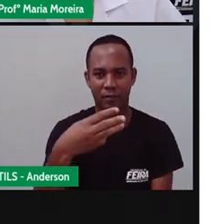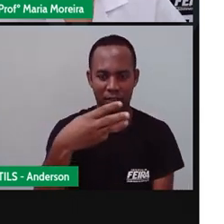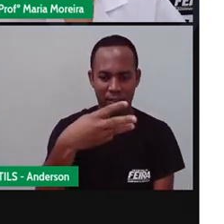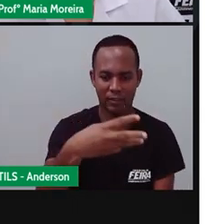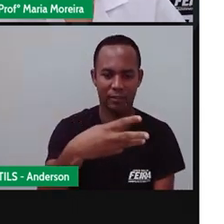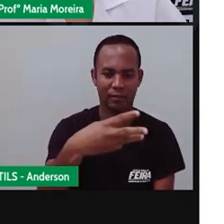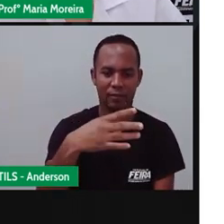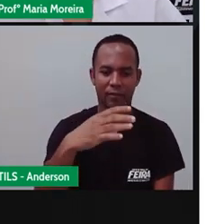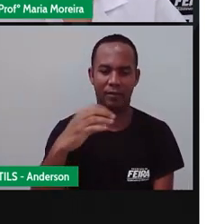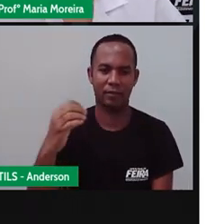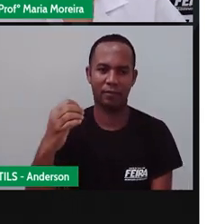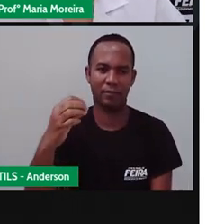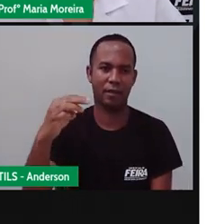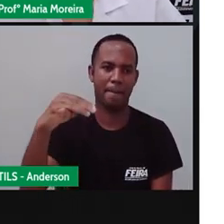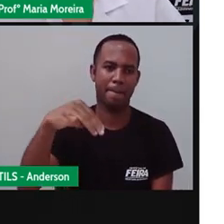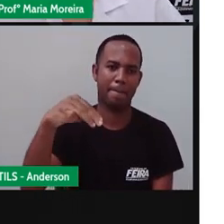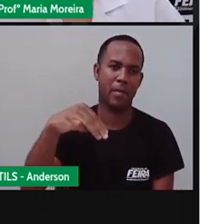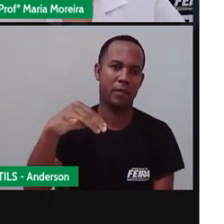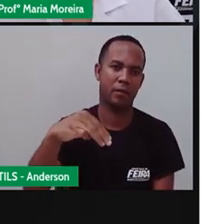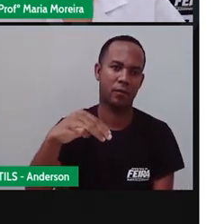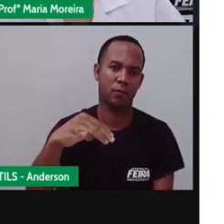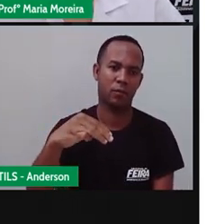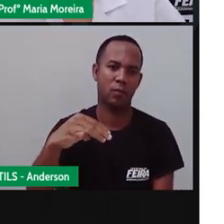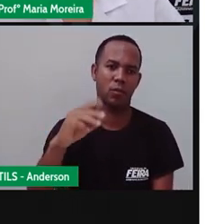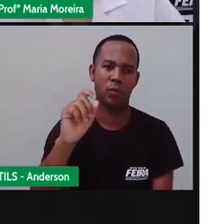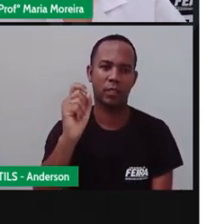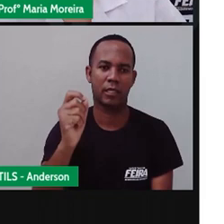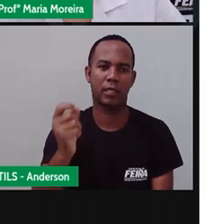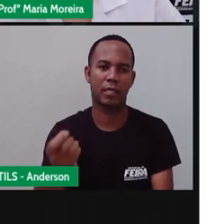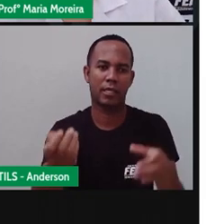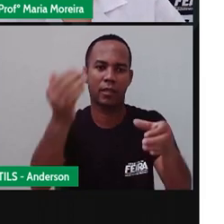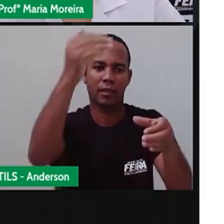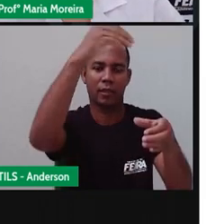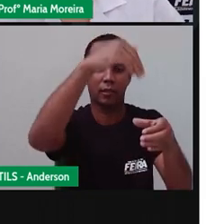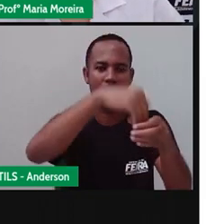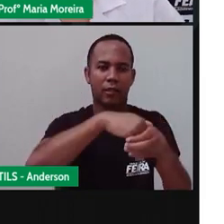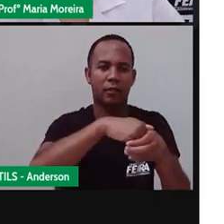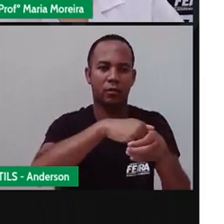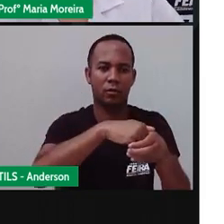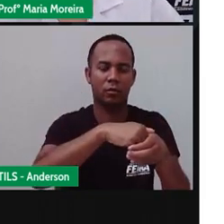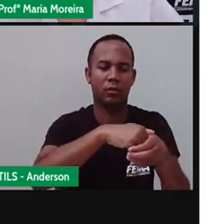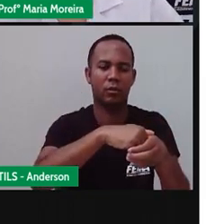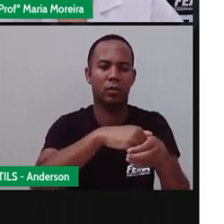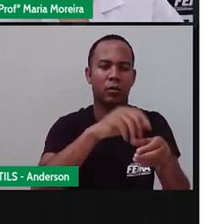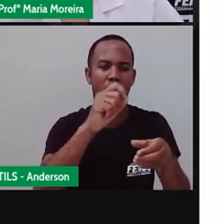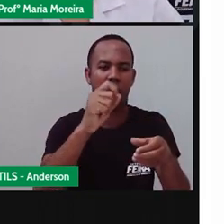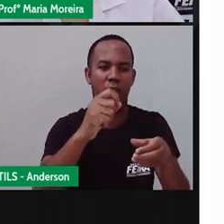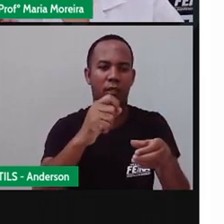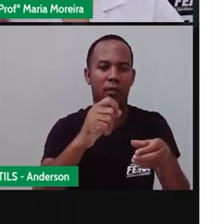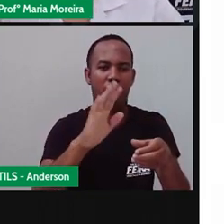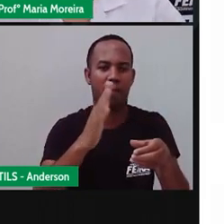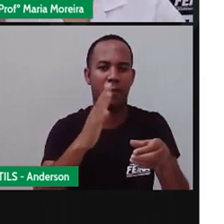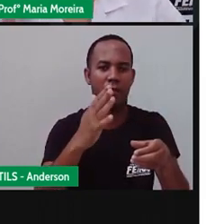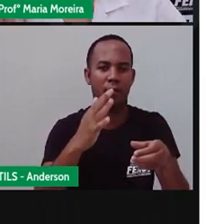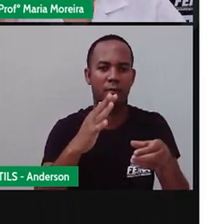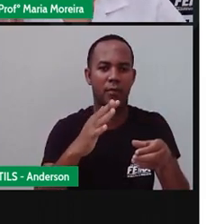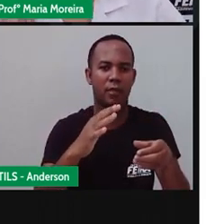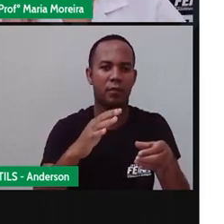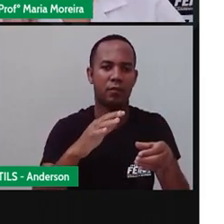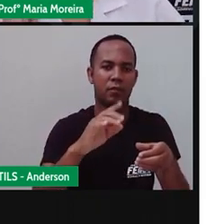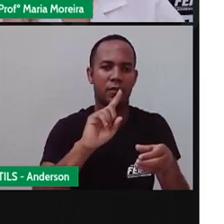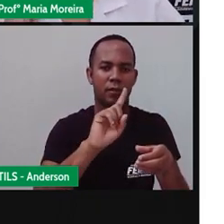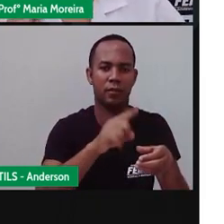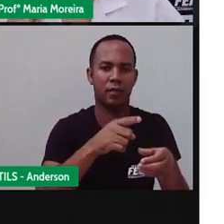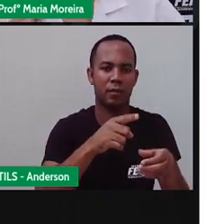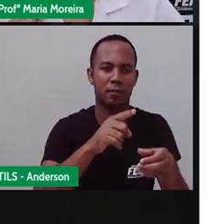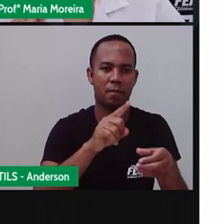Porque 100 cabe, né? Trinta vezes em três mil. Mas isso aí, não se preocupe, a vai trabalhar